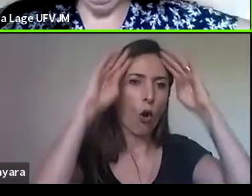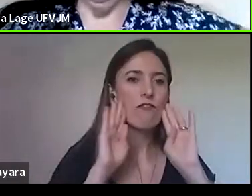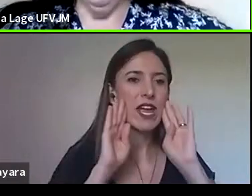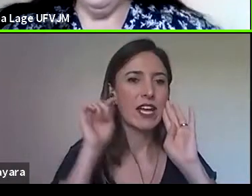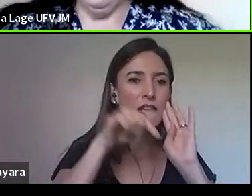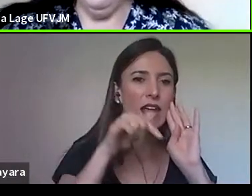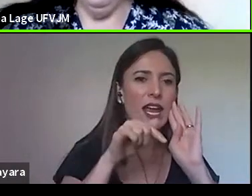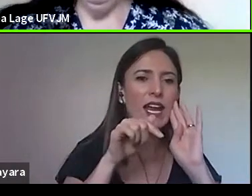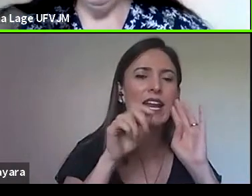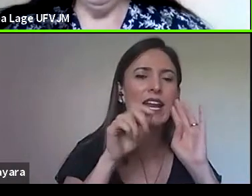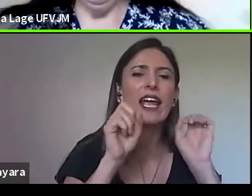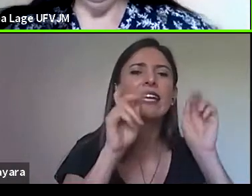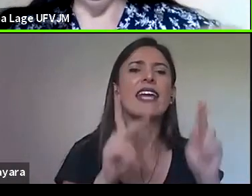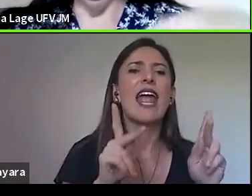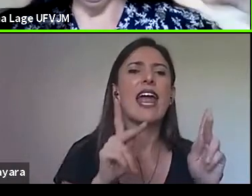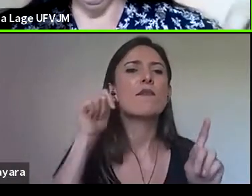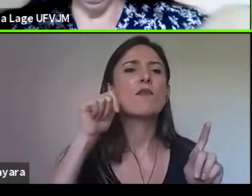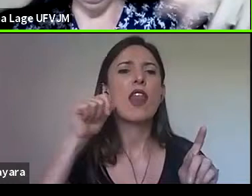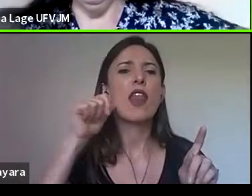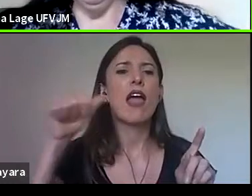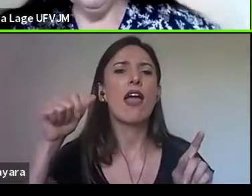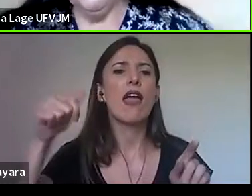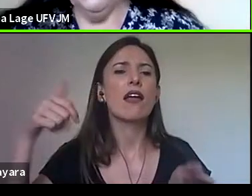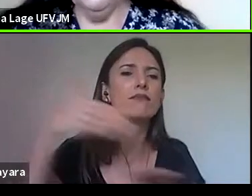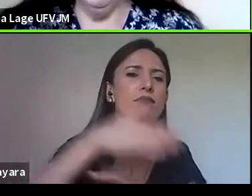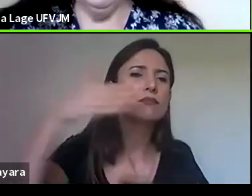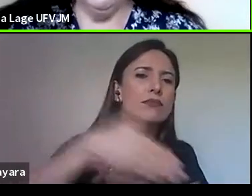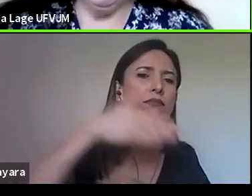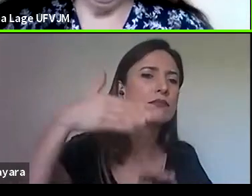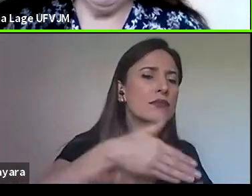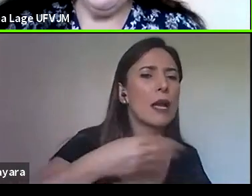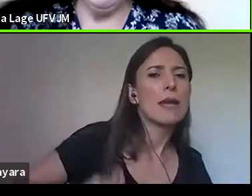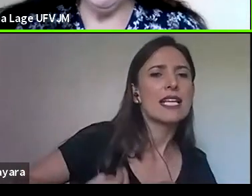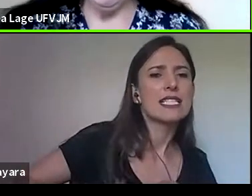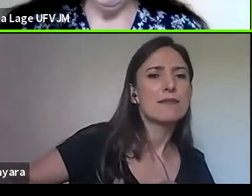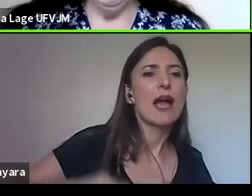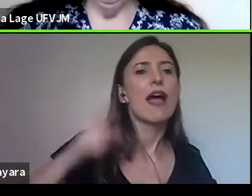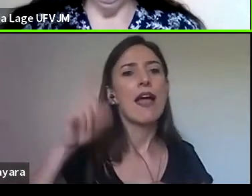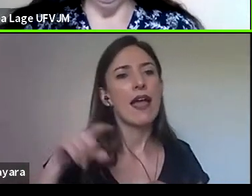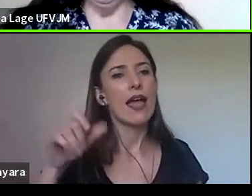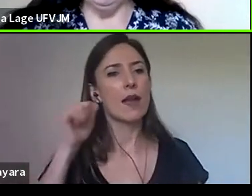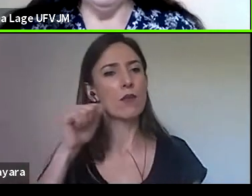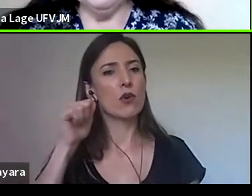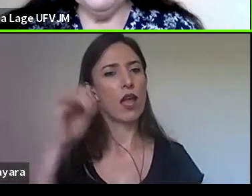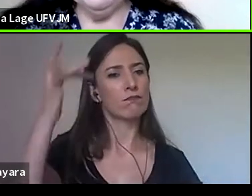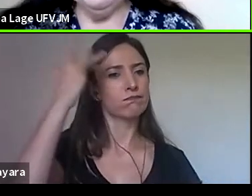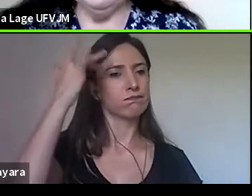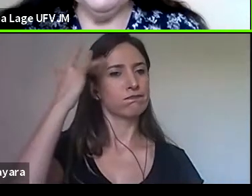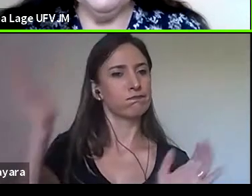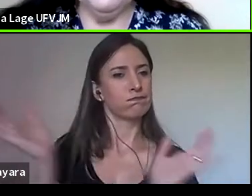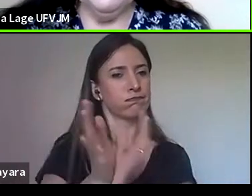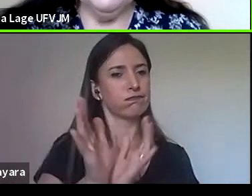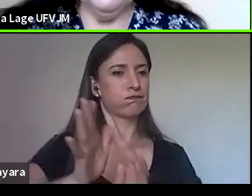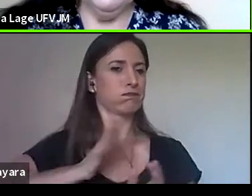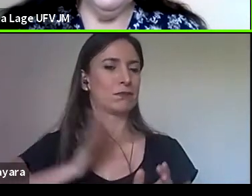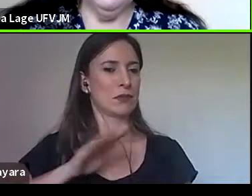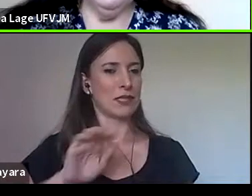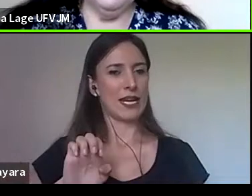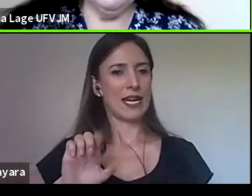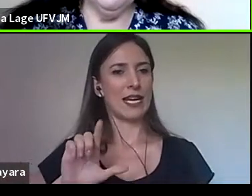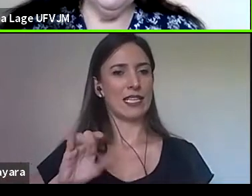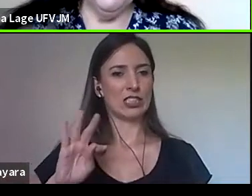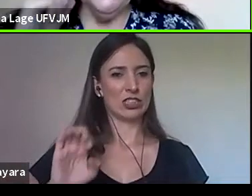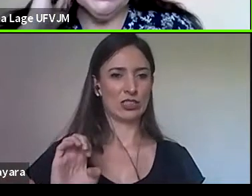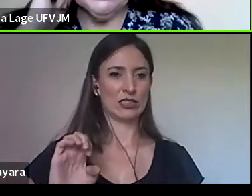feminina, local, e não só local, mas de outros espaços, de outras capitanias daqui da